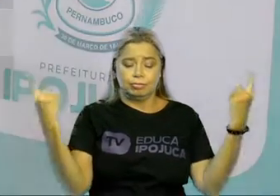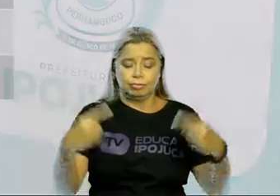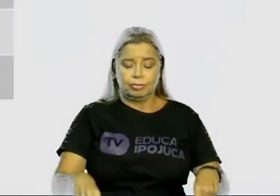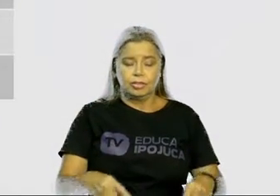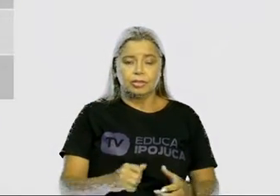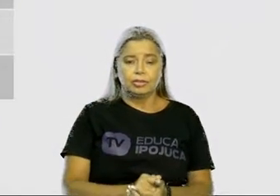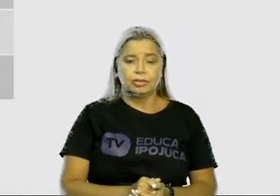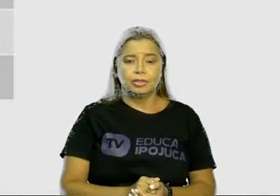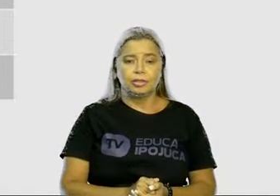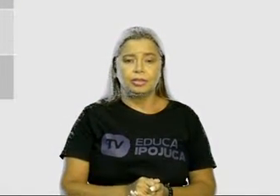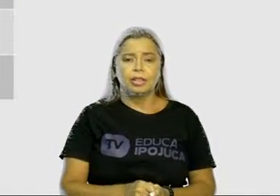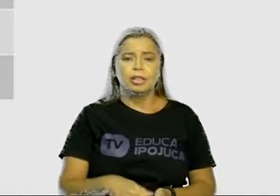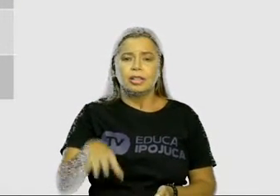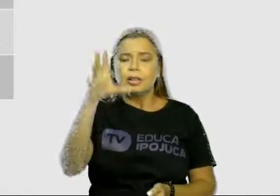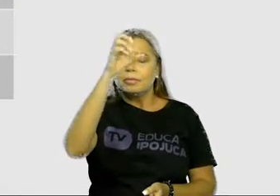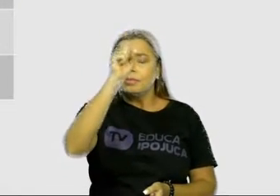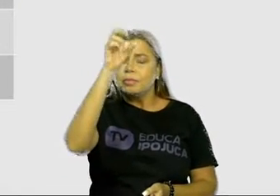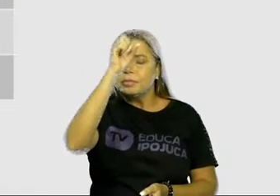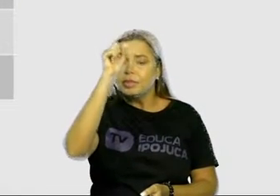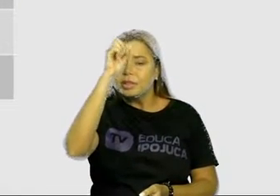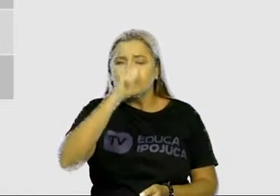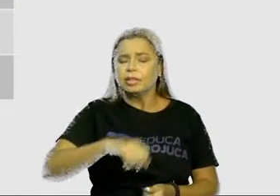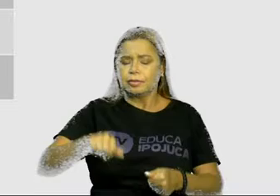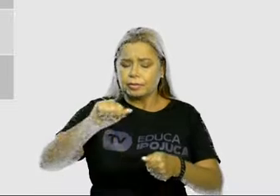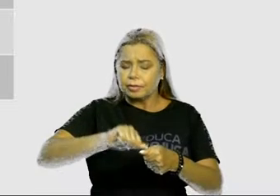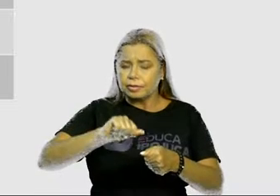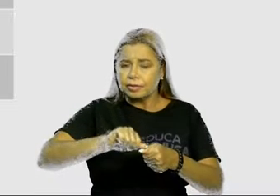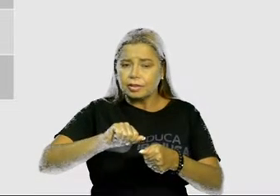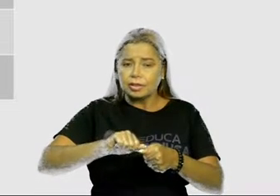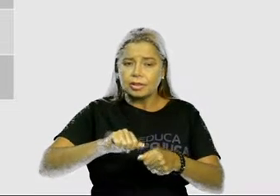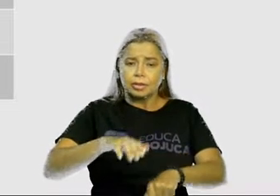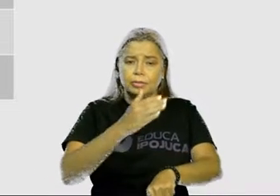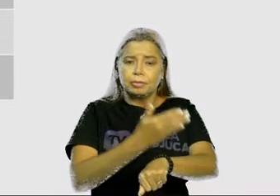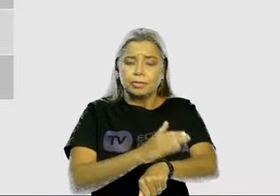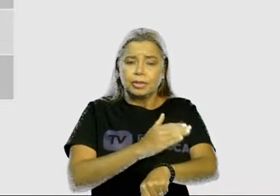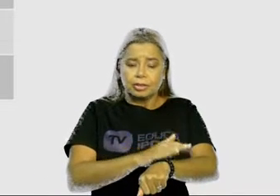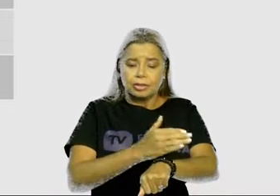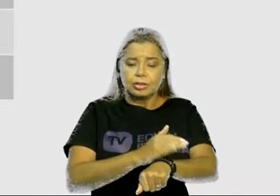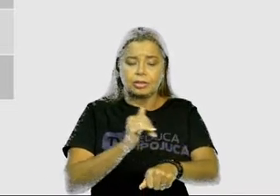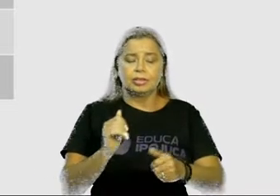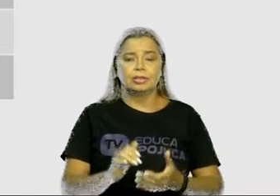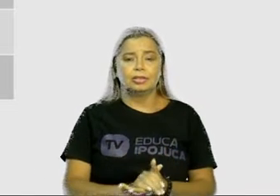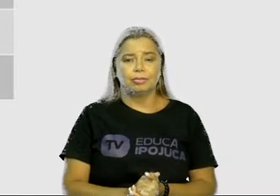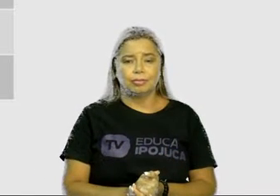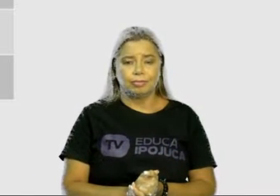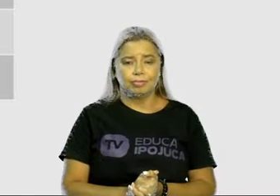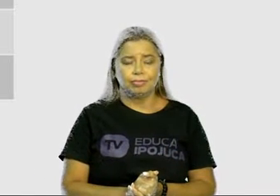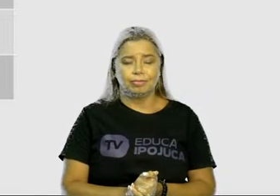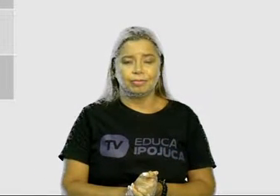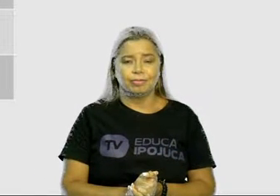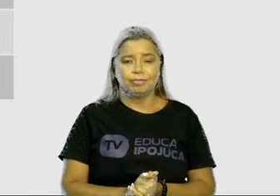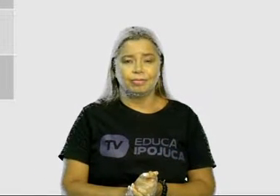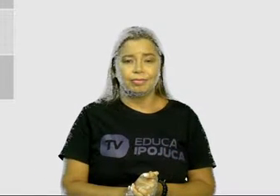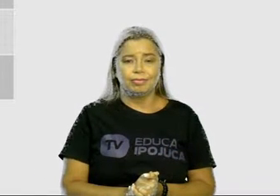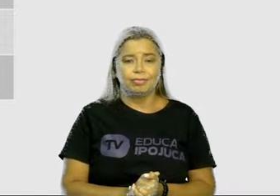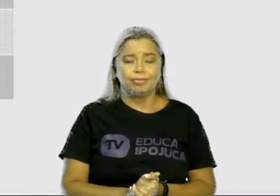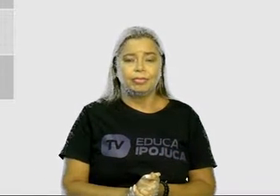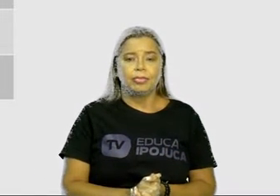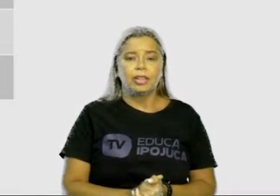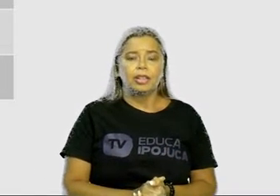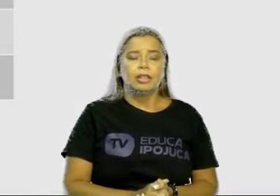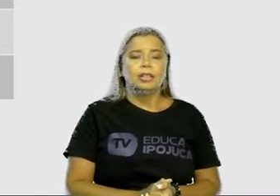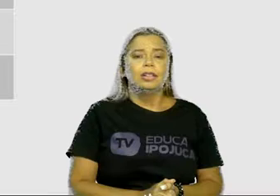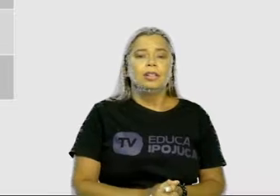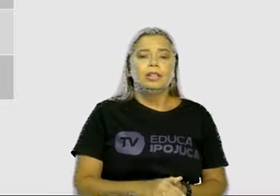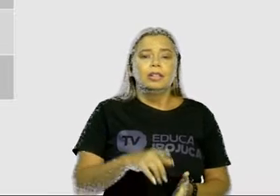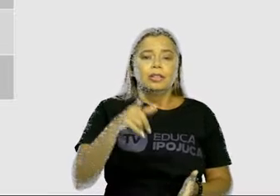Vamos aprender praticando. É uma melhor forma do que é praticar. Coloque